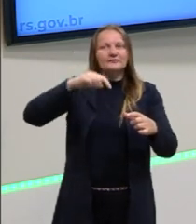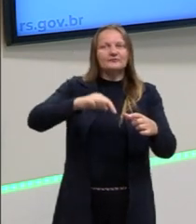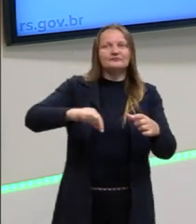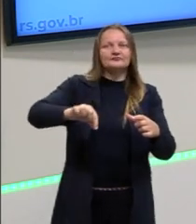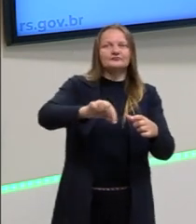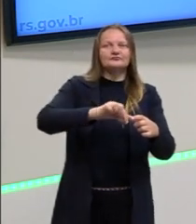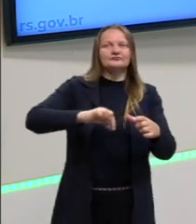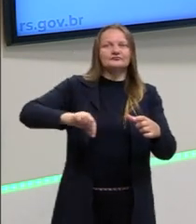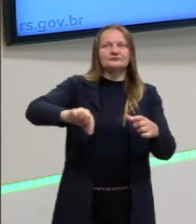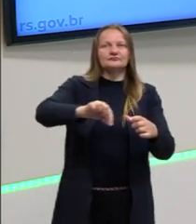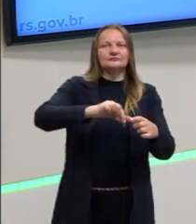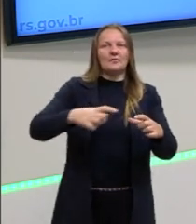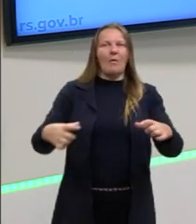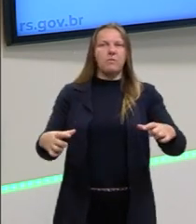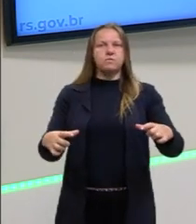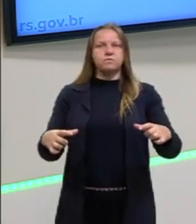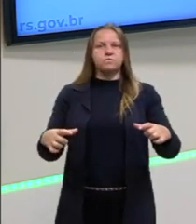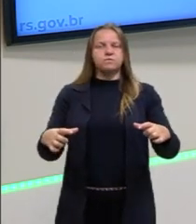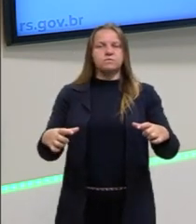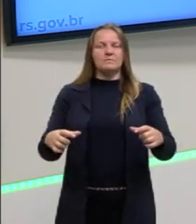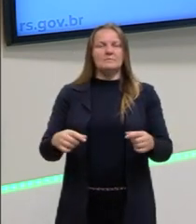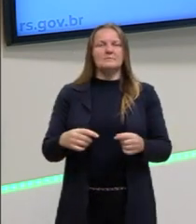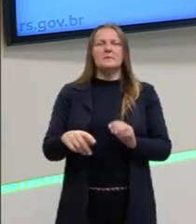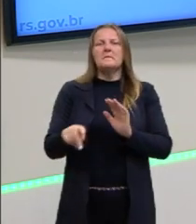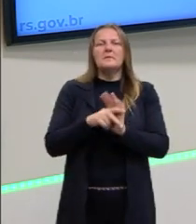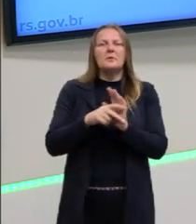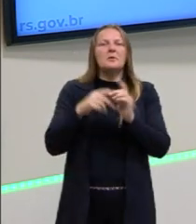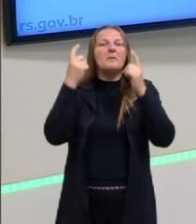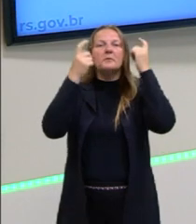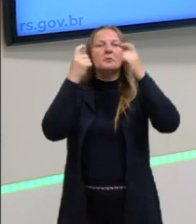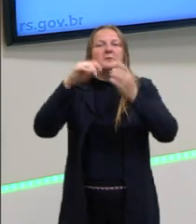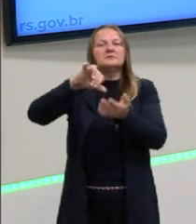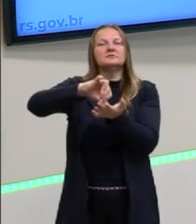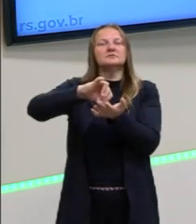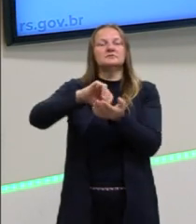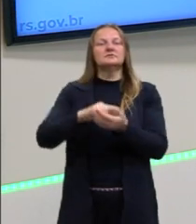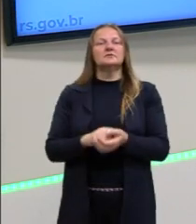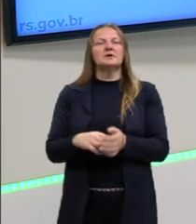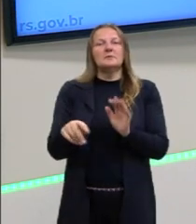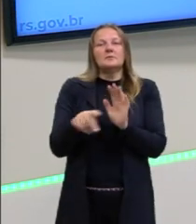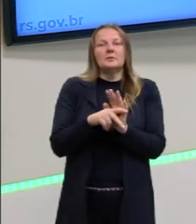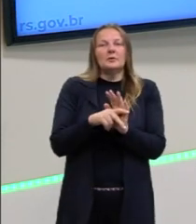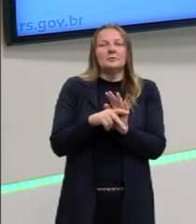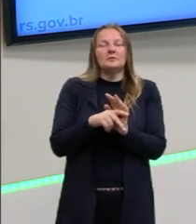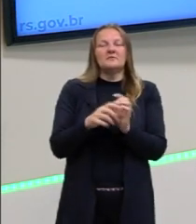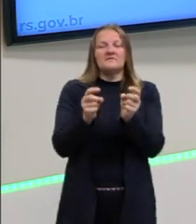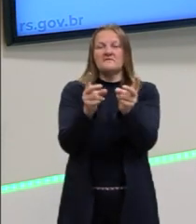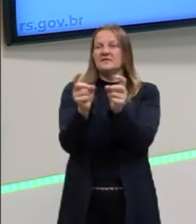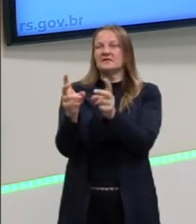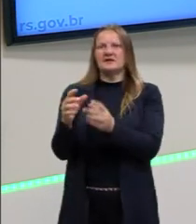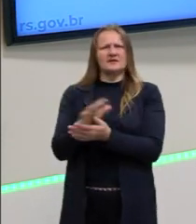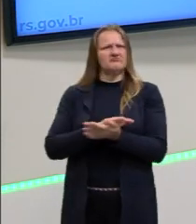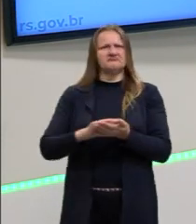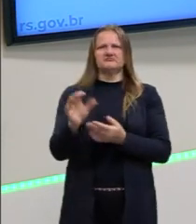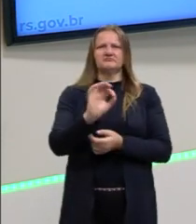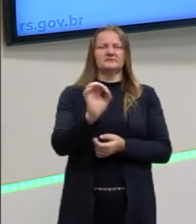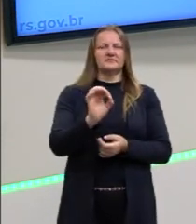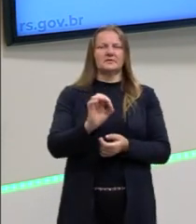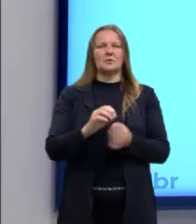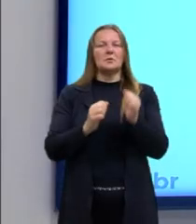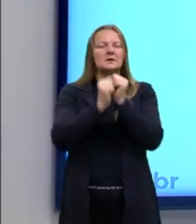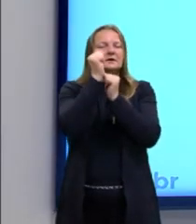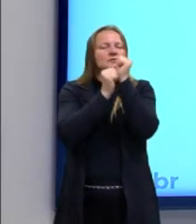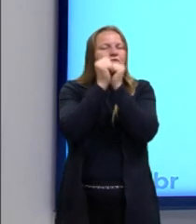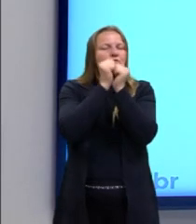sua arte. Muito, talvez, a preocupação central, pelo menos, não era a questão da venda. E aí a indústria cultural